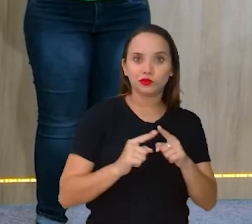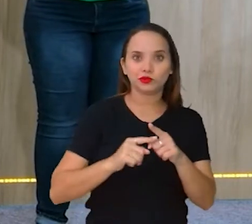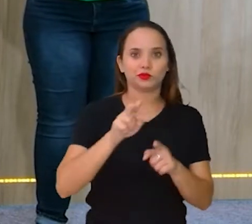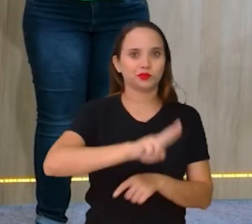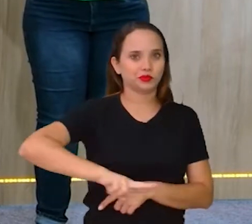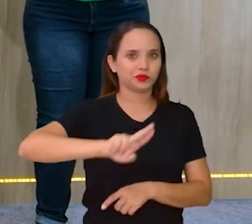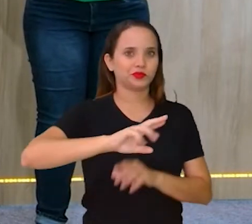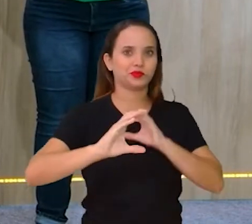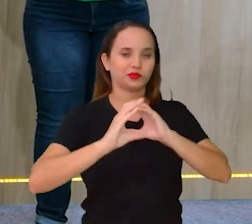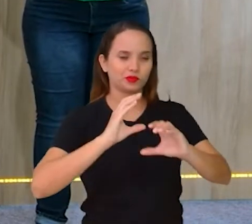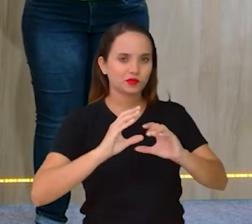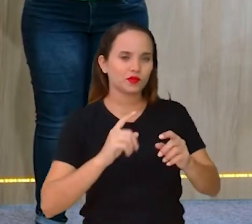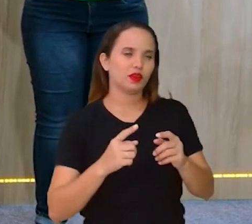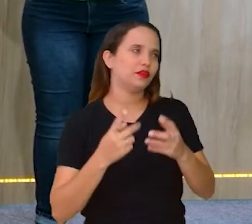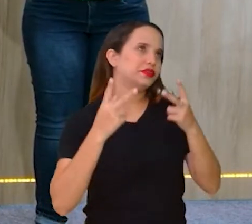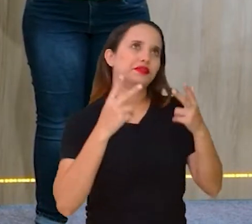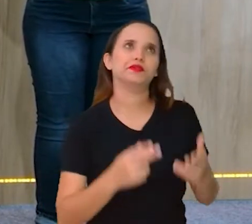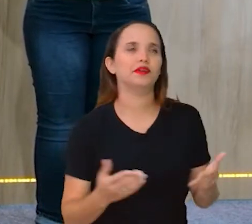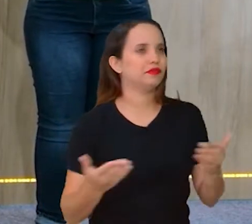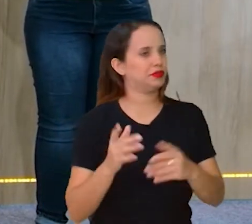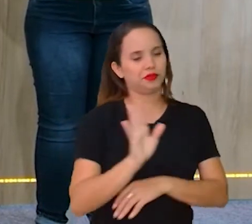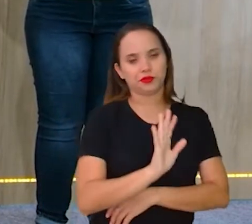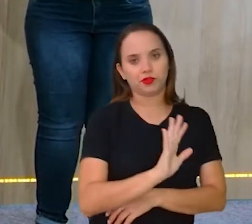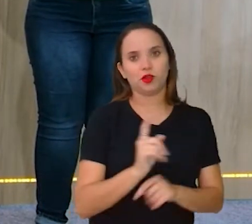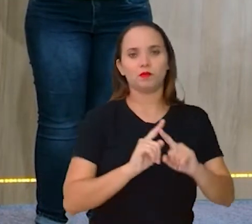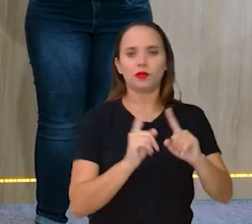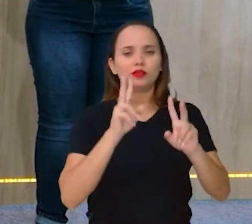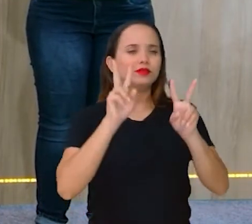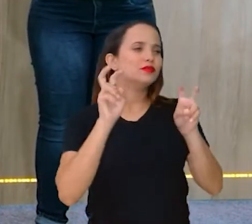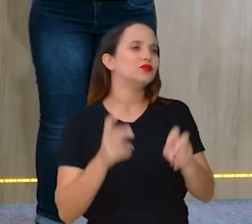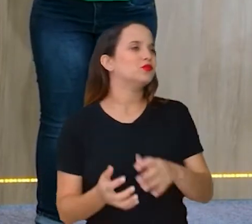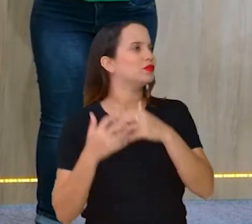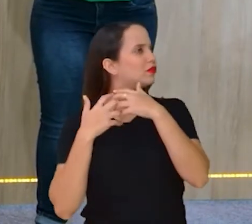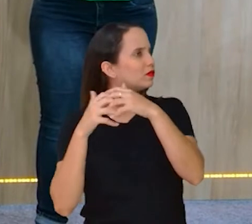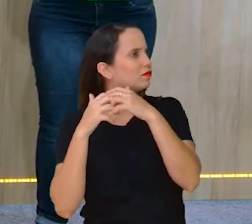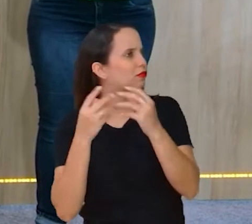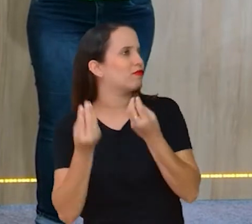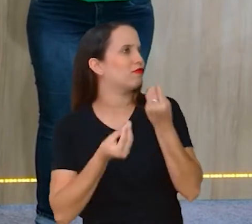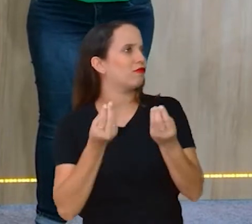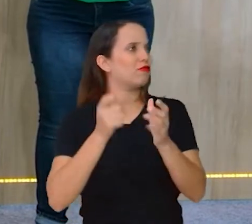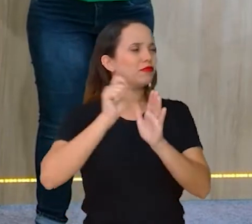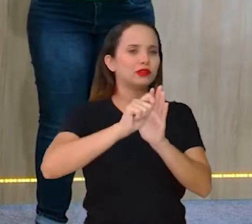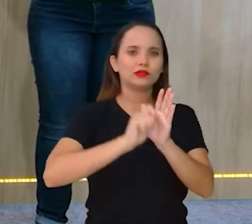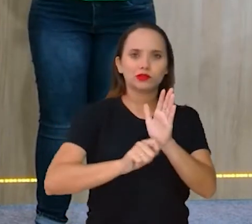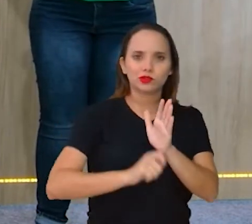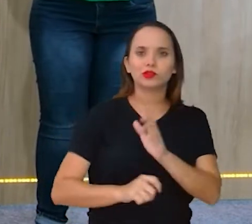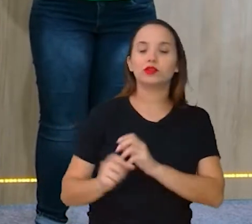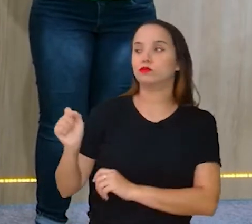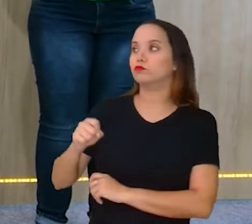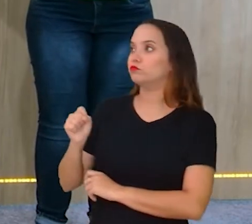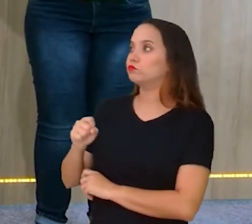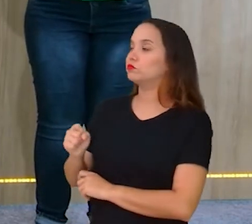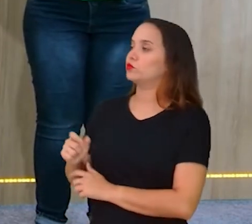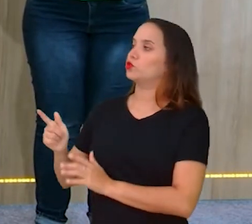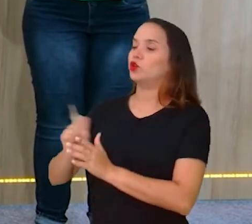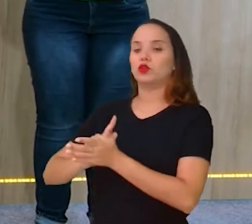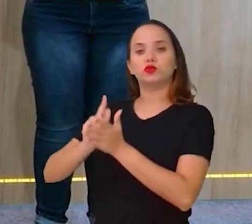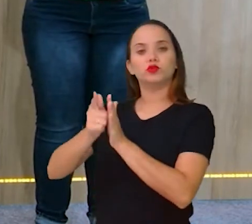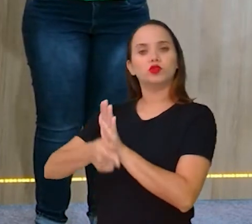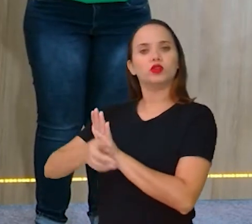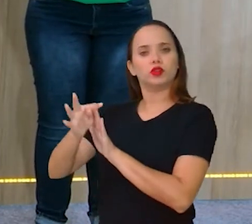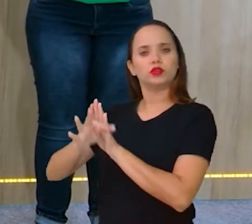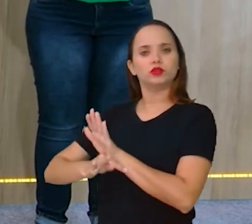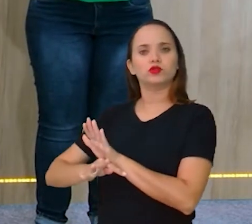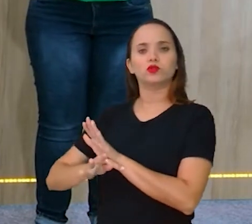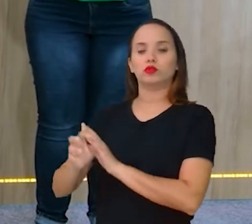utiliza hoje, né? Mas refletindo um pouco da maneira de escrever, da maneira de se comunicar também. Isso, estamos falando de gêneros textuais, não é, pessoal? Então, se o